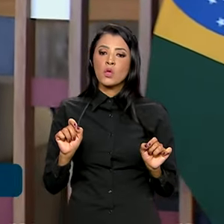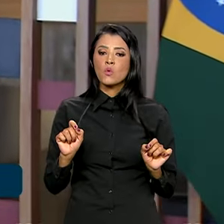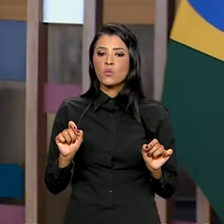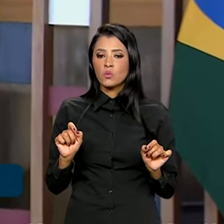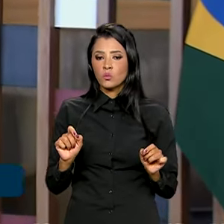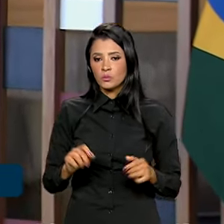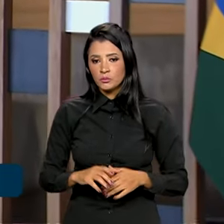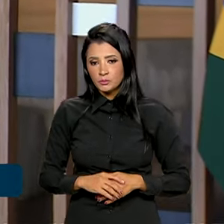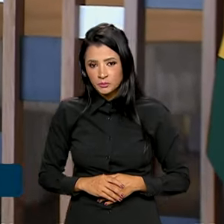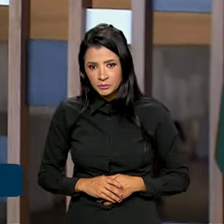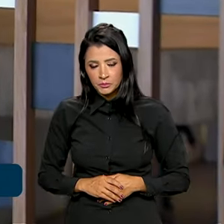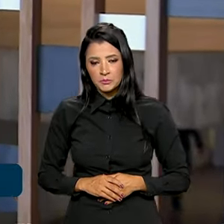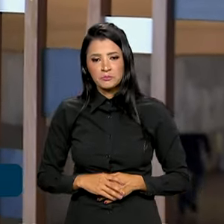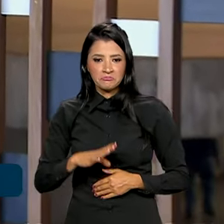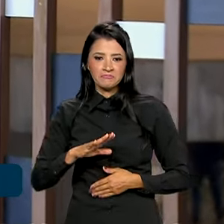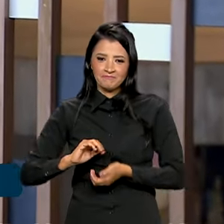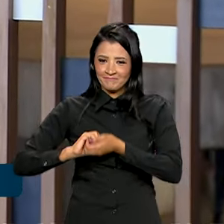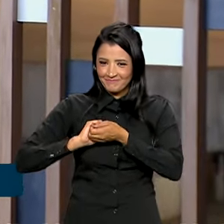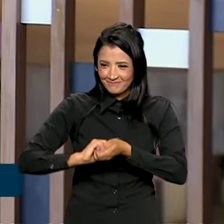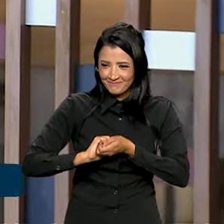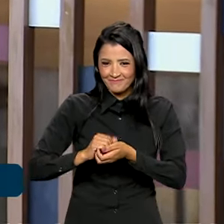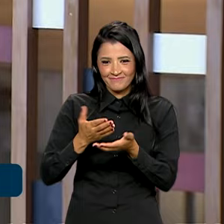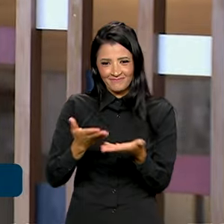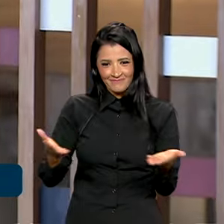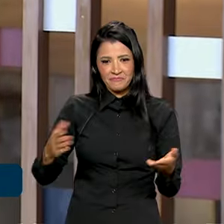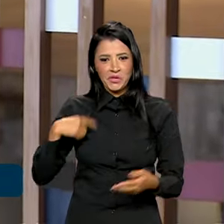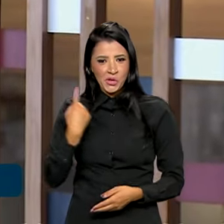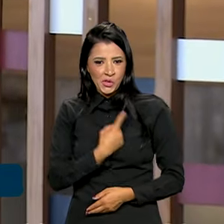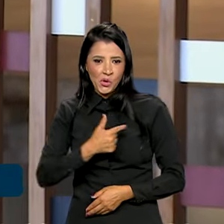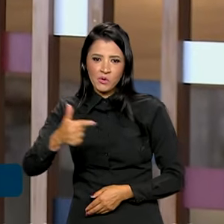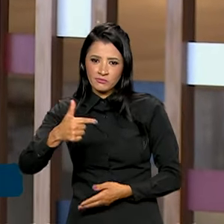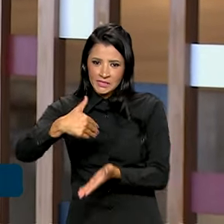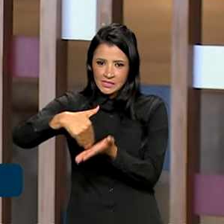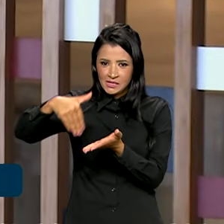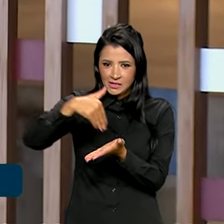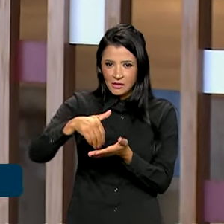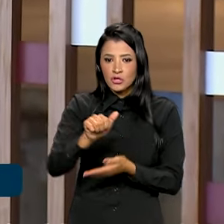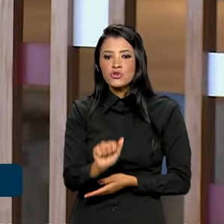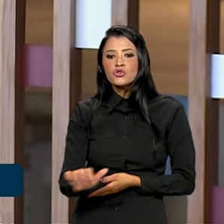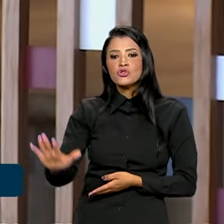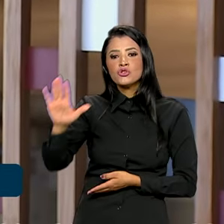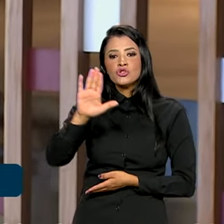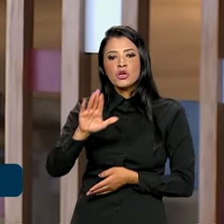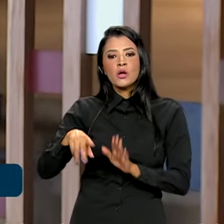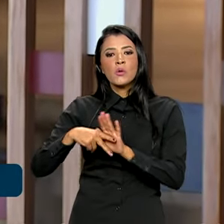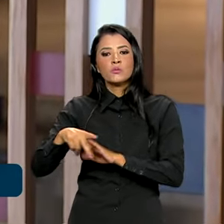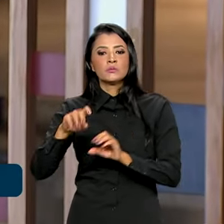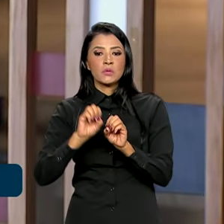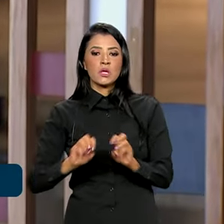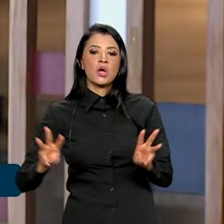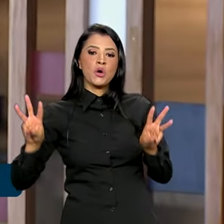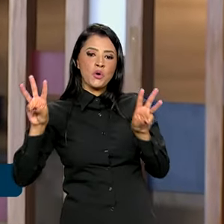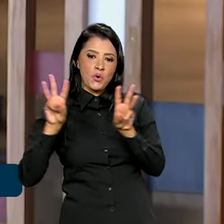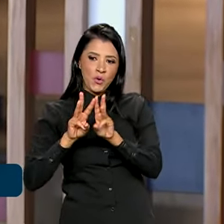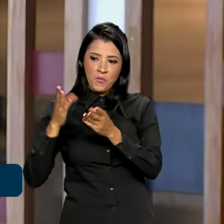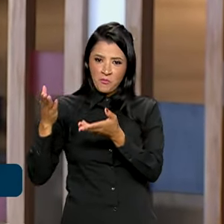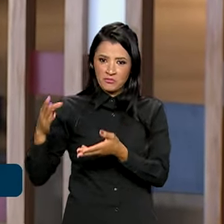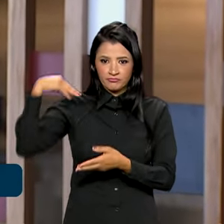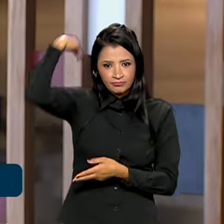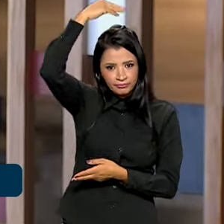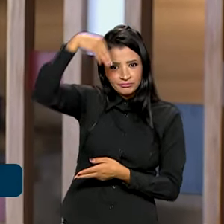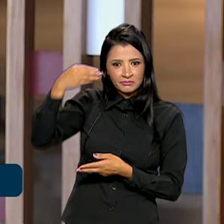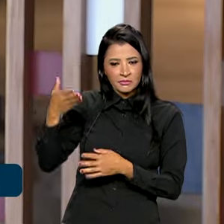Apenas para cumprimentar a nossa vice-secretária-geral da ONU, Nida Mahamed, que está aqui,